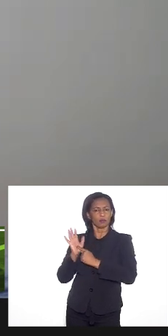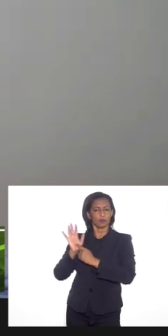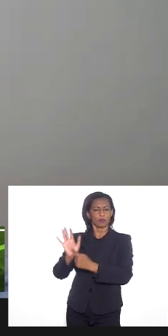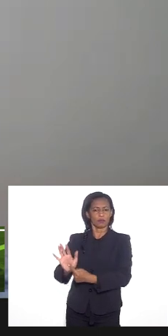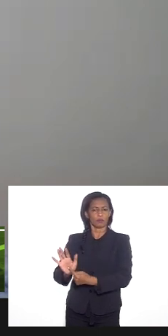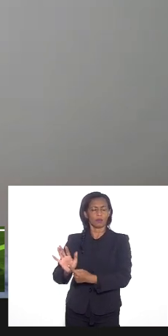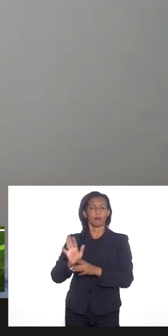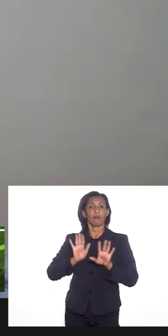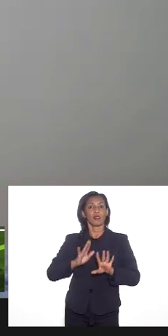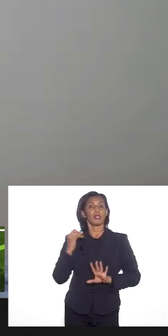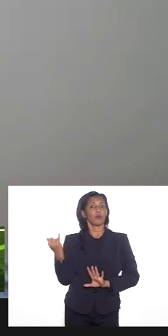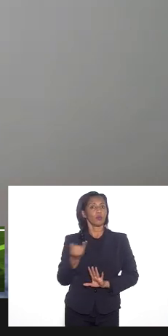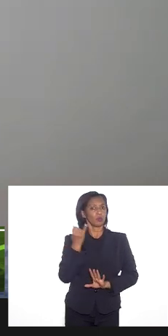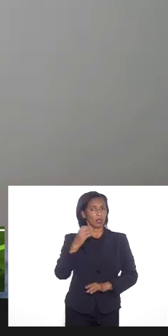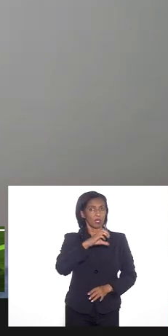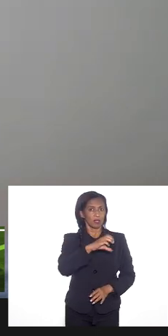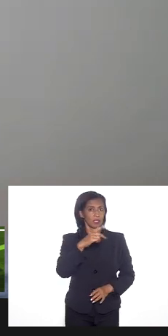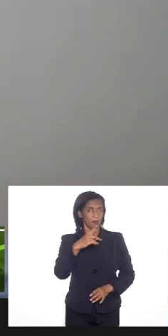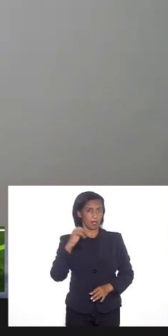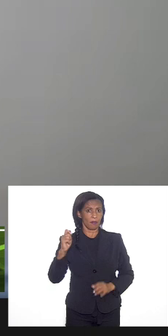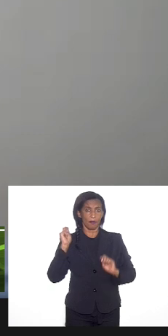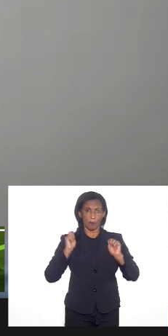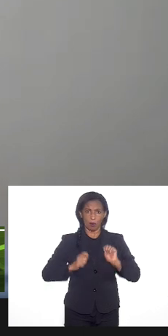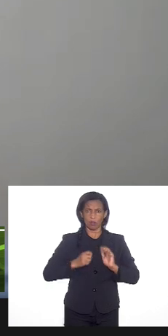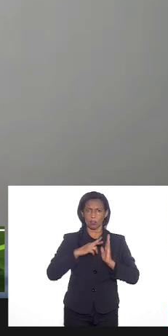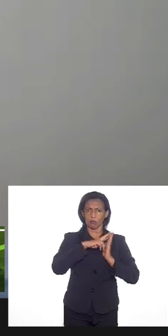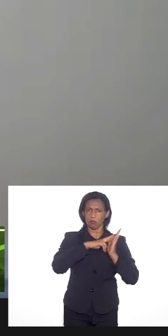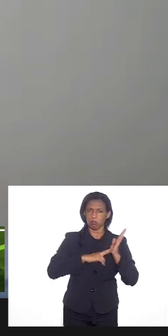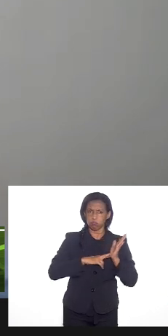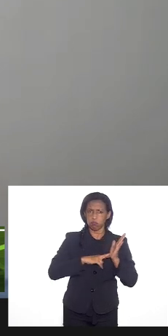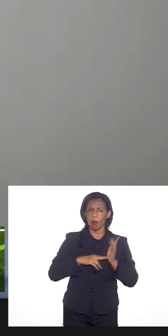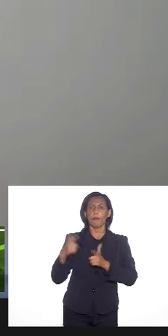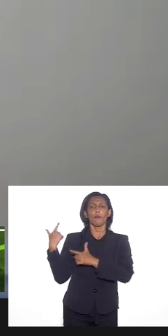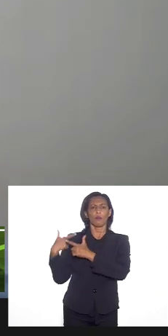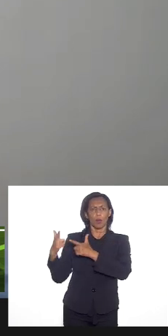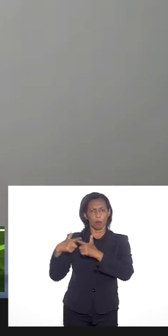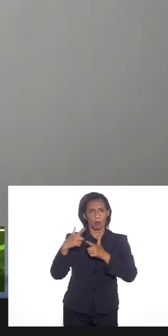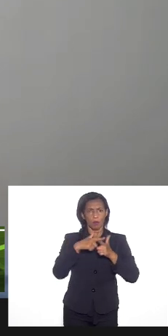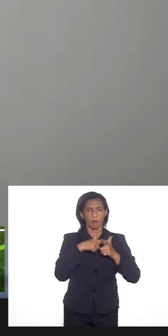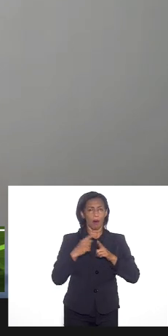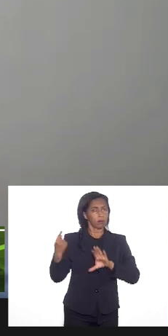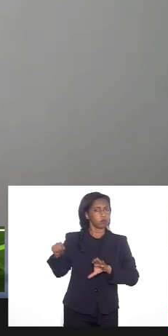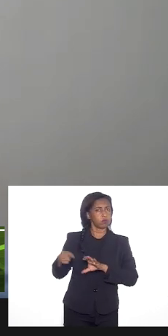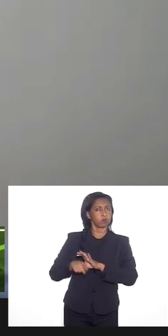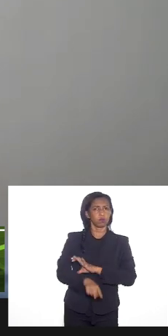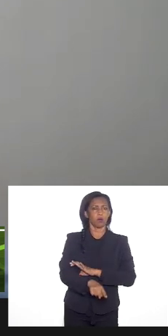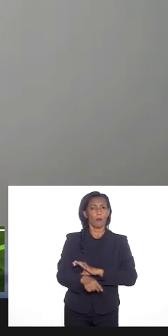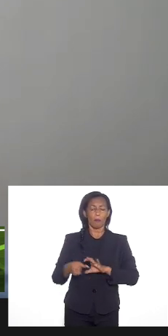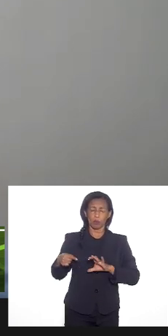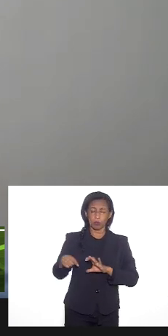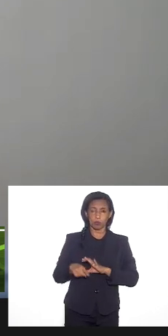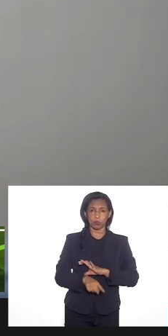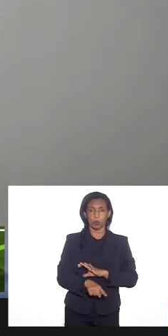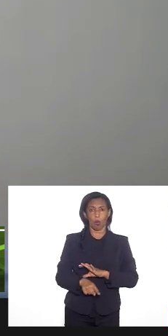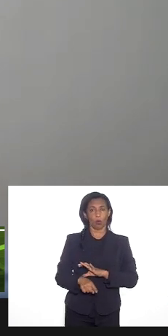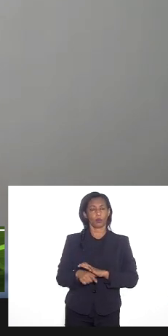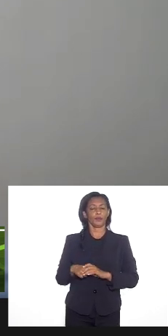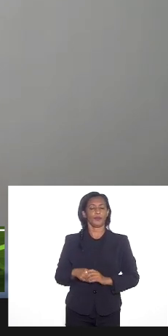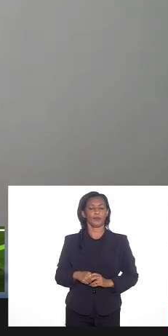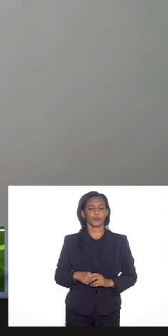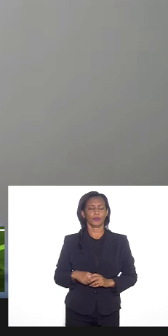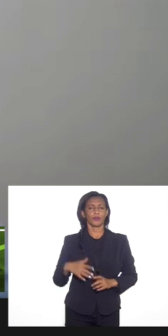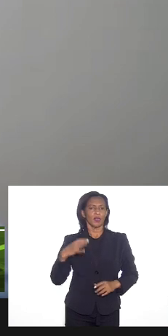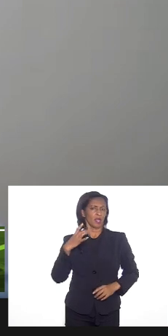que a CPI possa no seu relatório pelo menos problematizar a fundo com muita fundamentação eu tenho certeza que